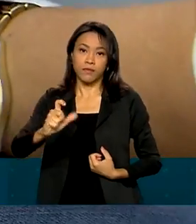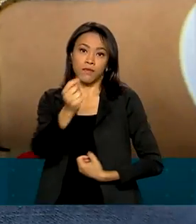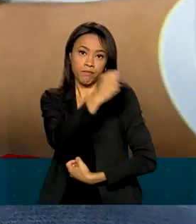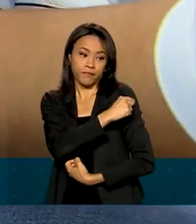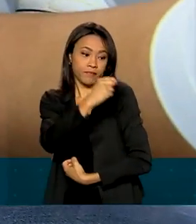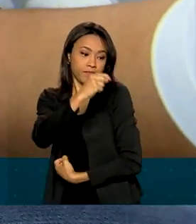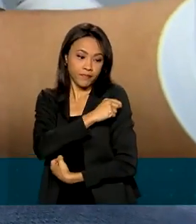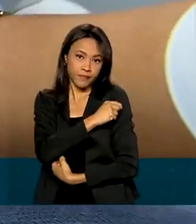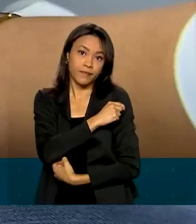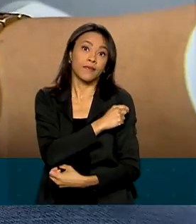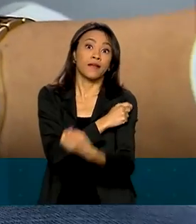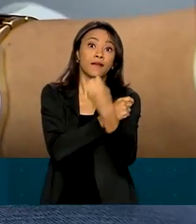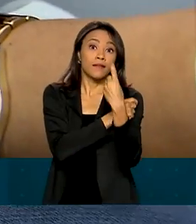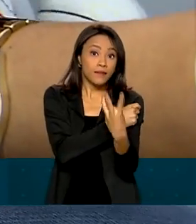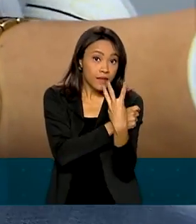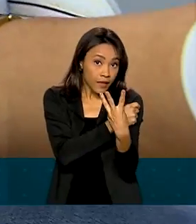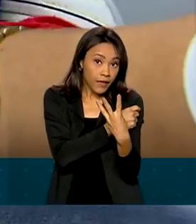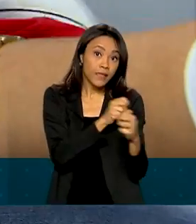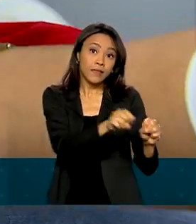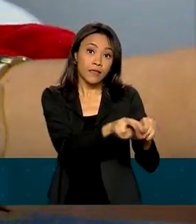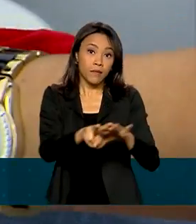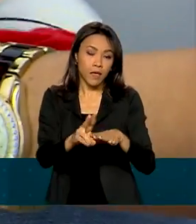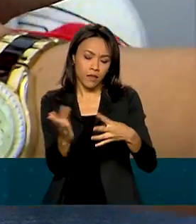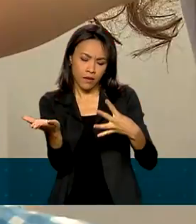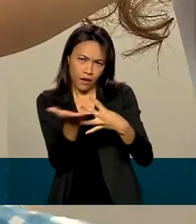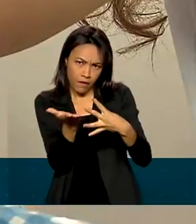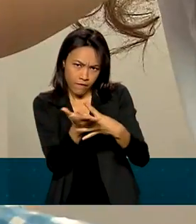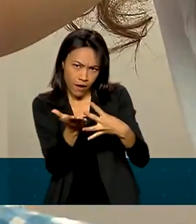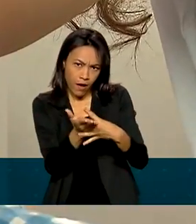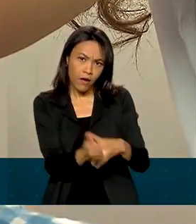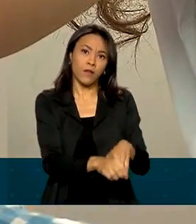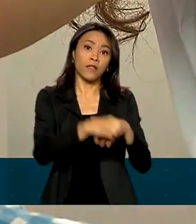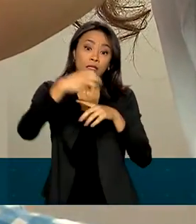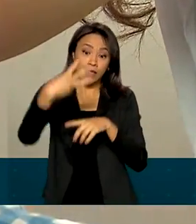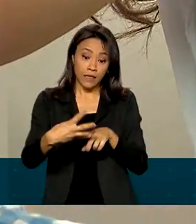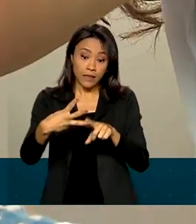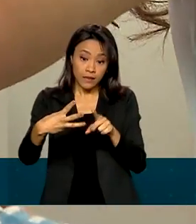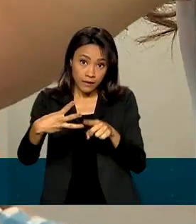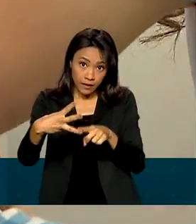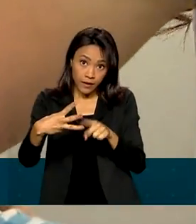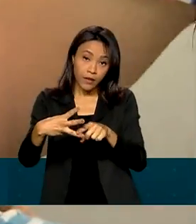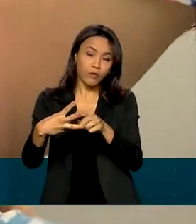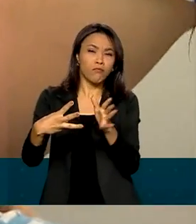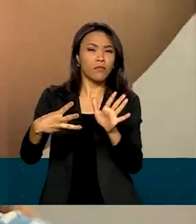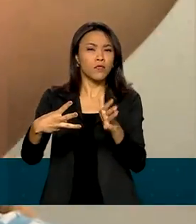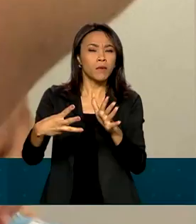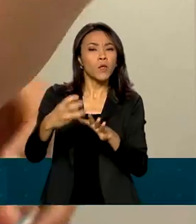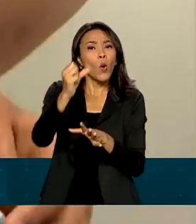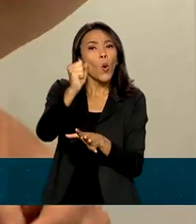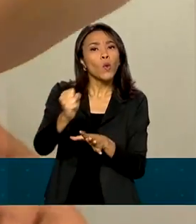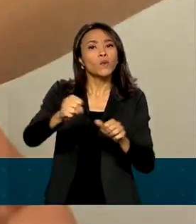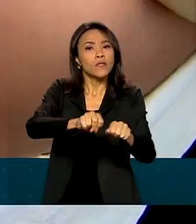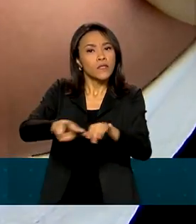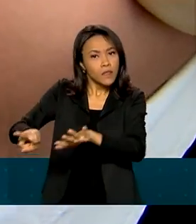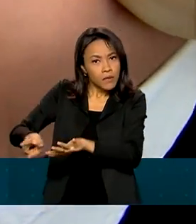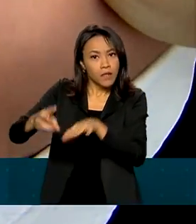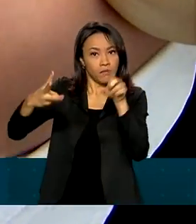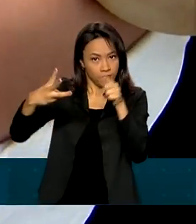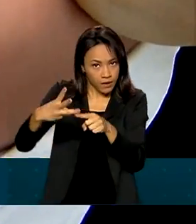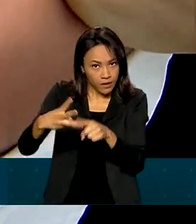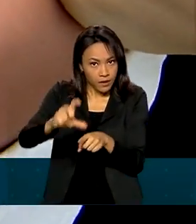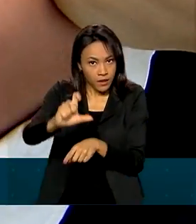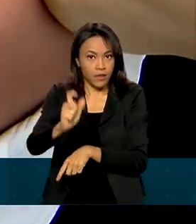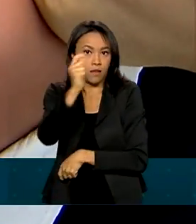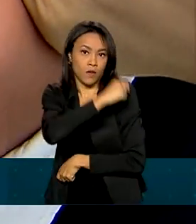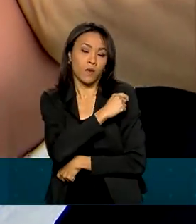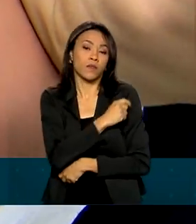administradas com três semanas de intervalo, seguidas por uma terceira dose após pelo menos oito semanas. De acordo com o Ministério